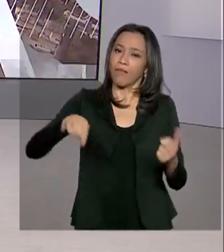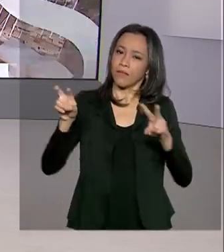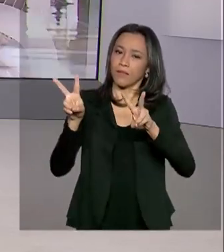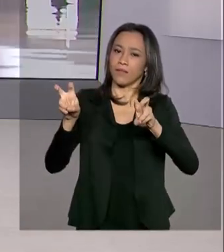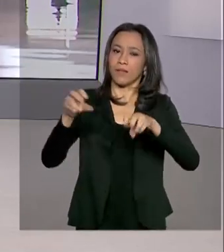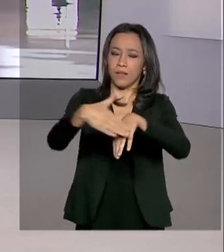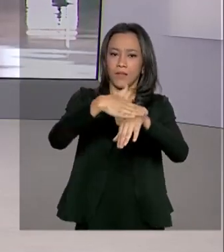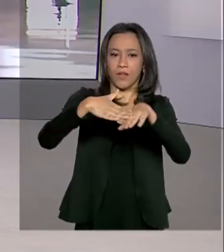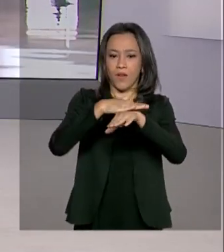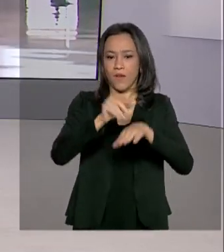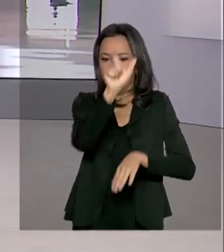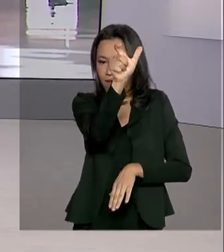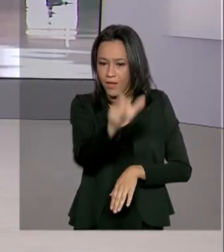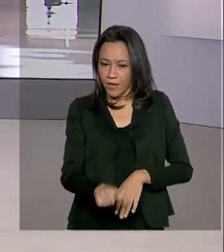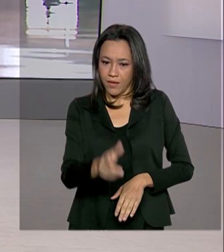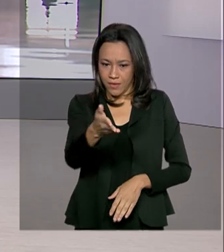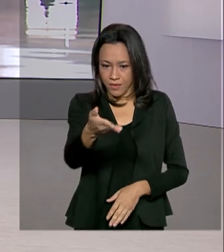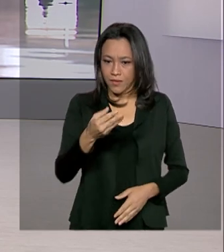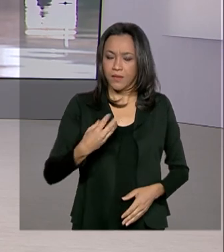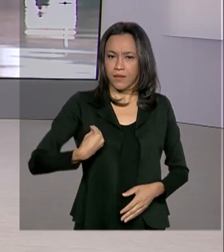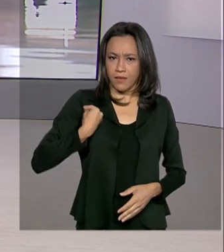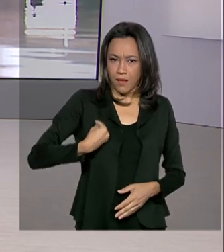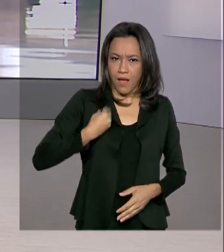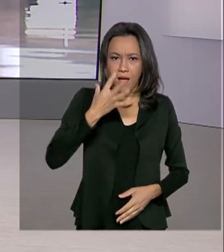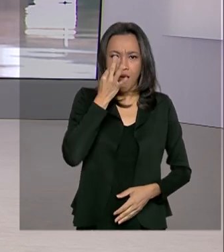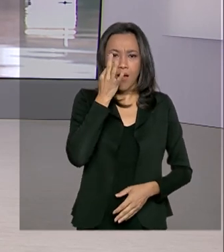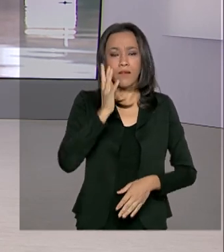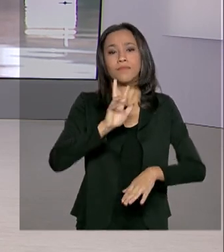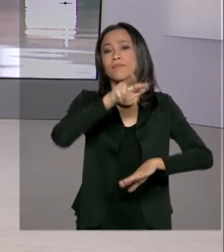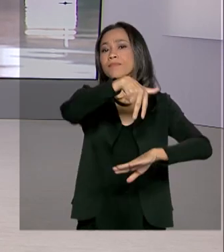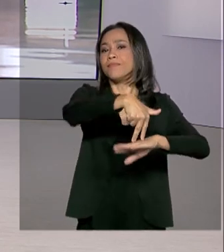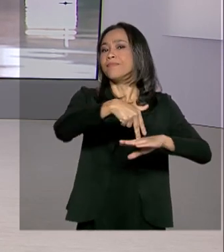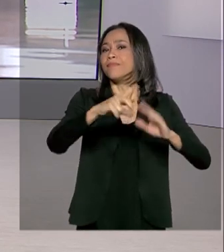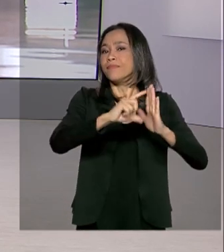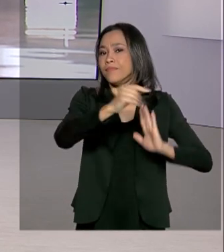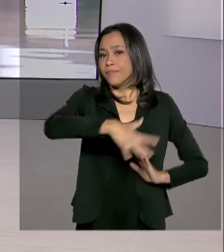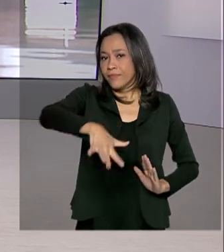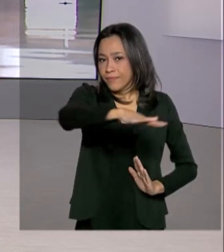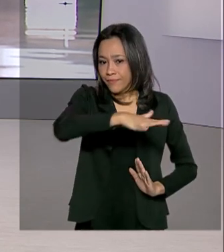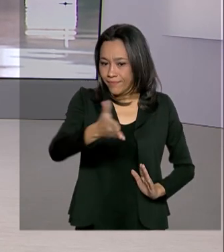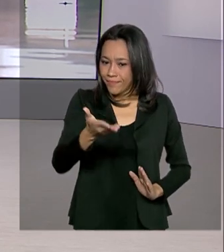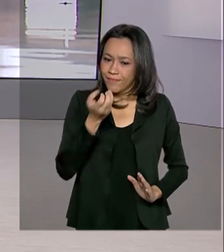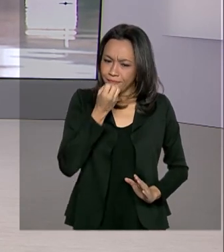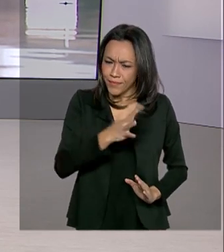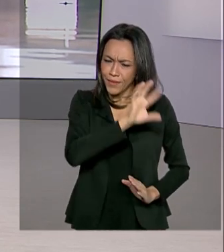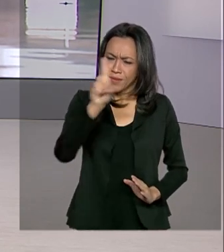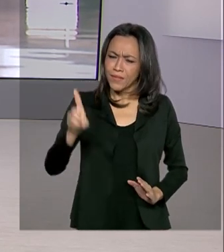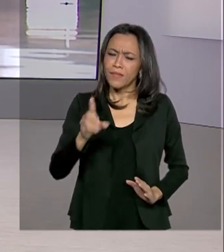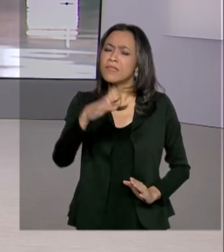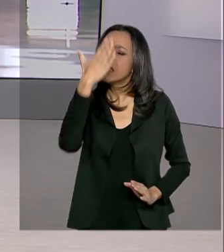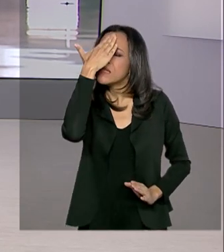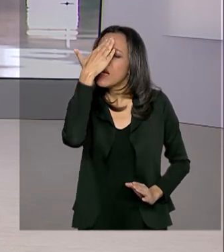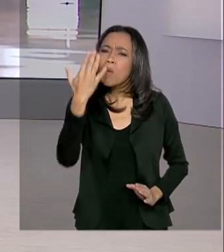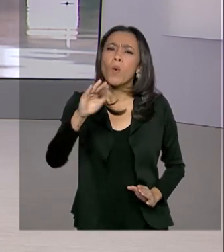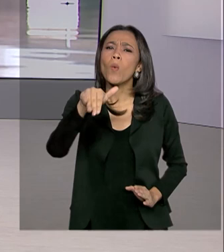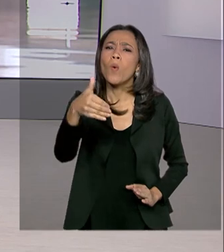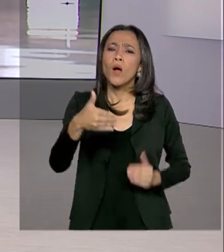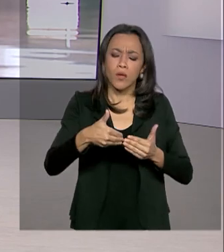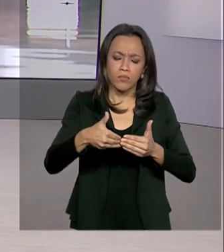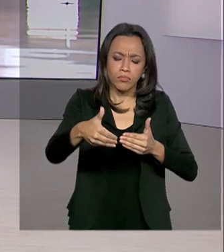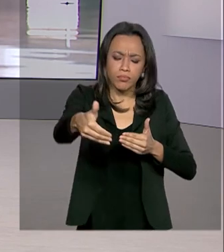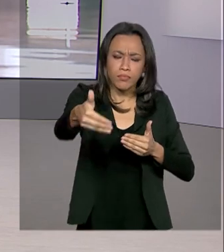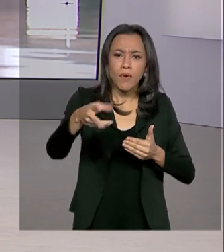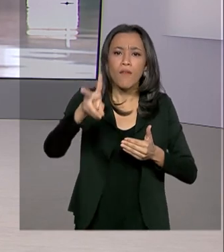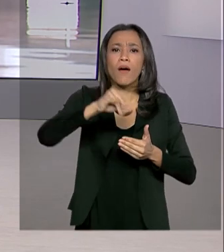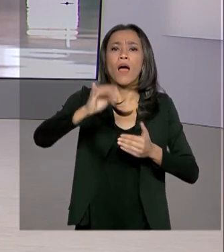agora com a repórter Márcia Fernandes, que está lá no Palácio do Planalto. Bom dia, Márcia. Há previsão de quando devem ser anunciados